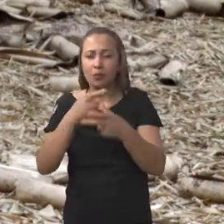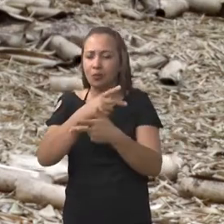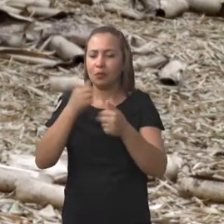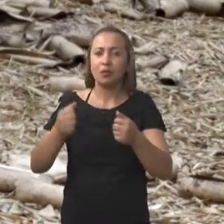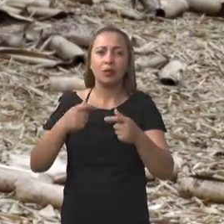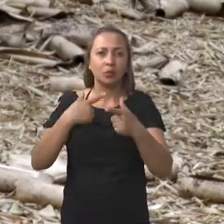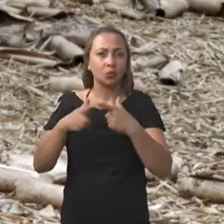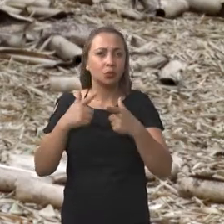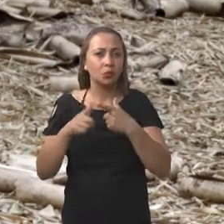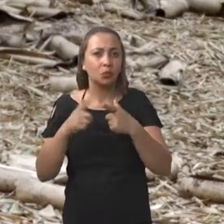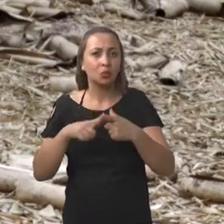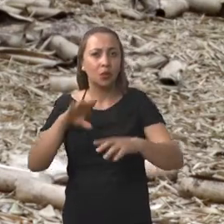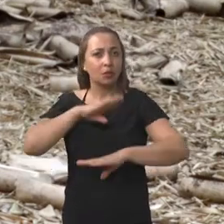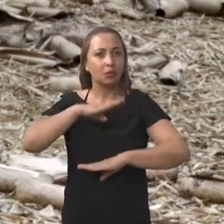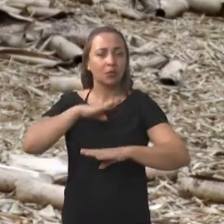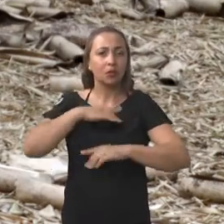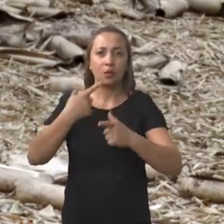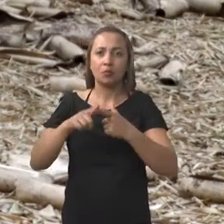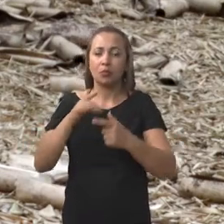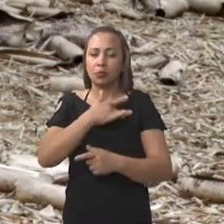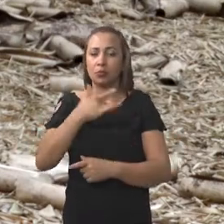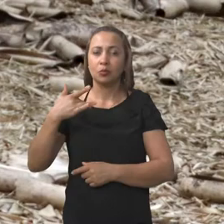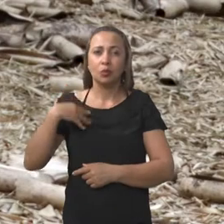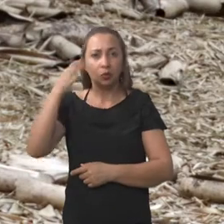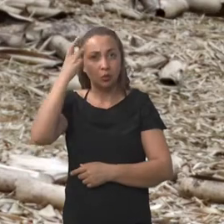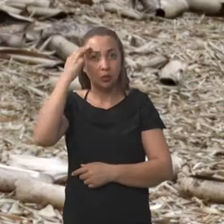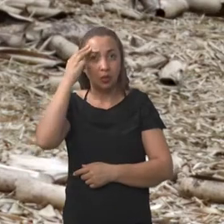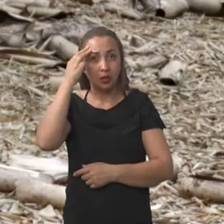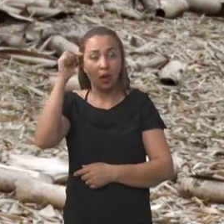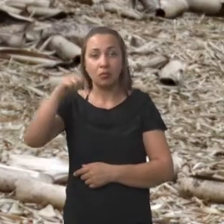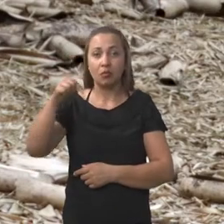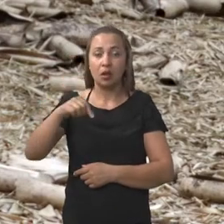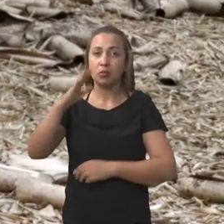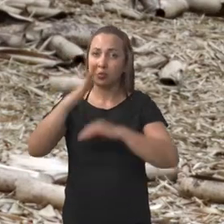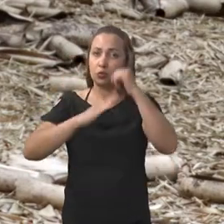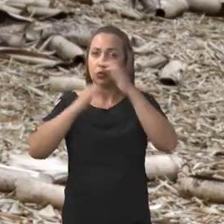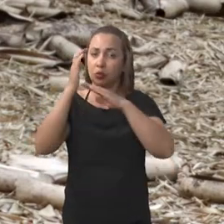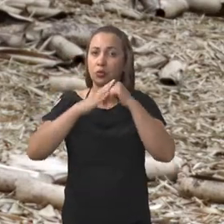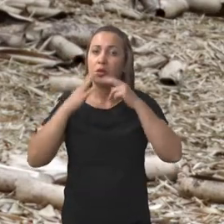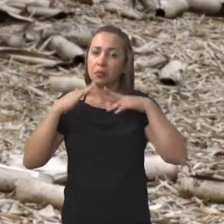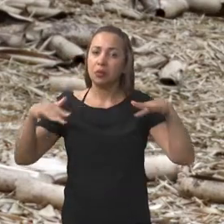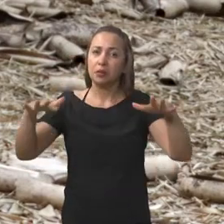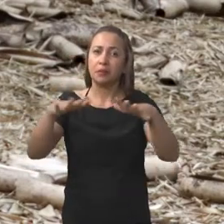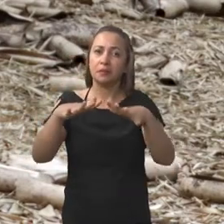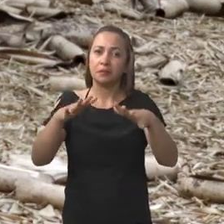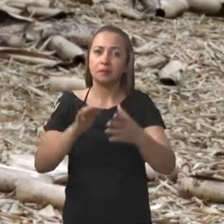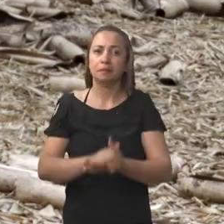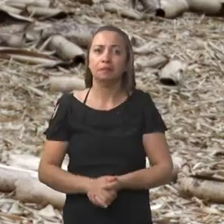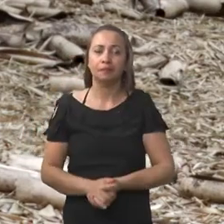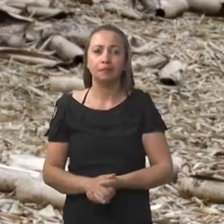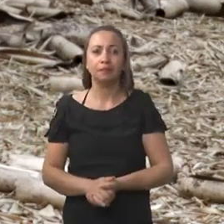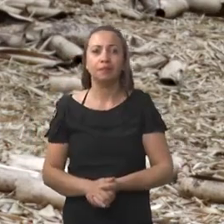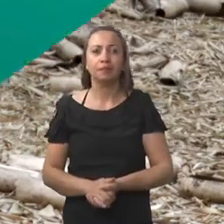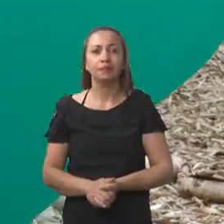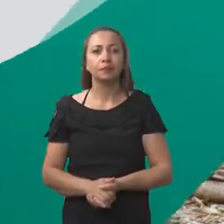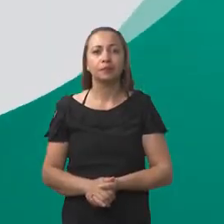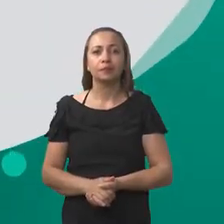diversos transtornos de comportamento e problemas de saúde mental nesses profissionais no contexto da pandemia.